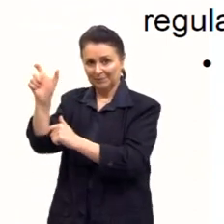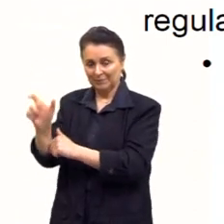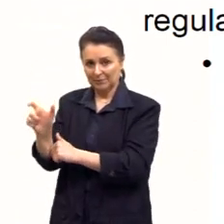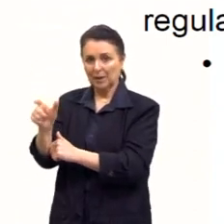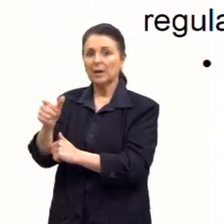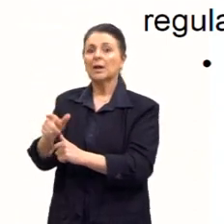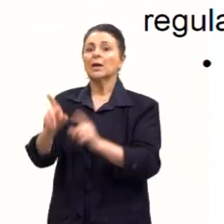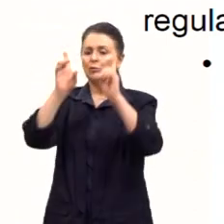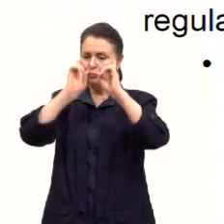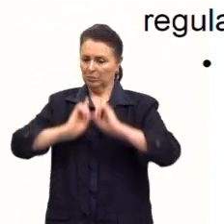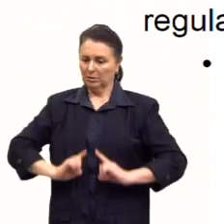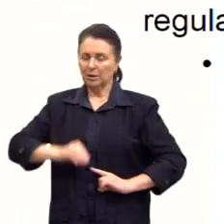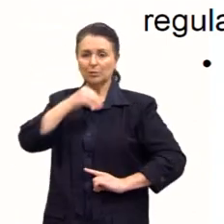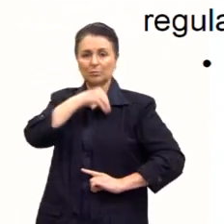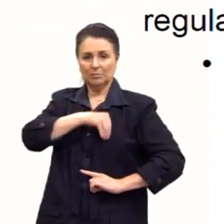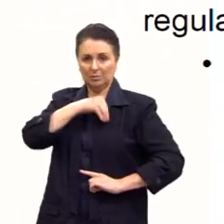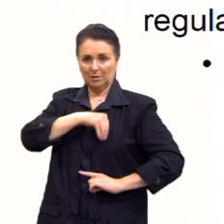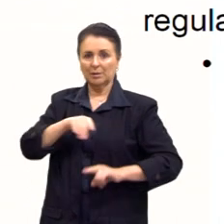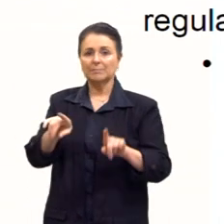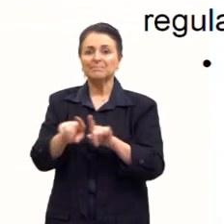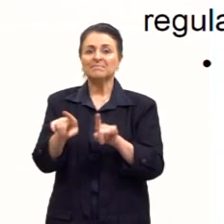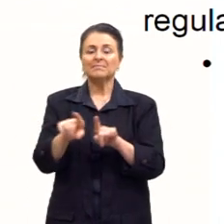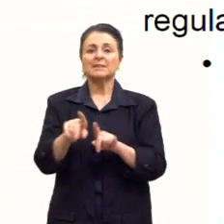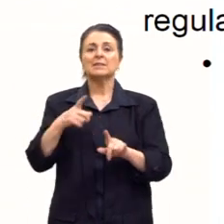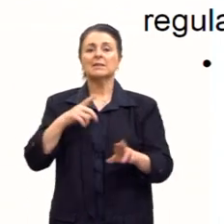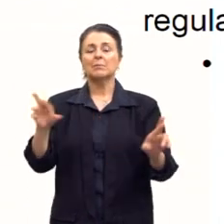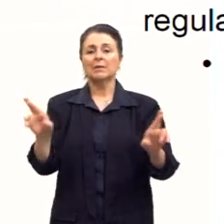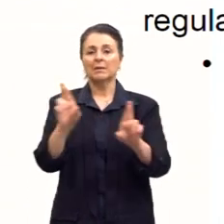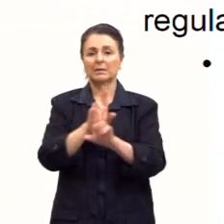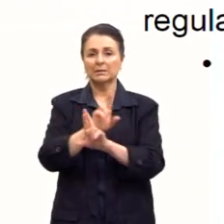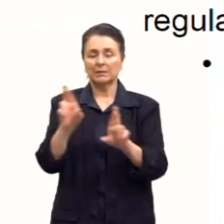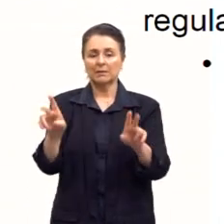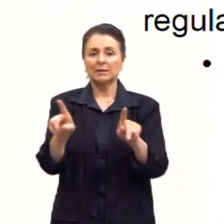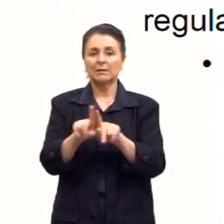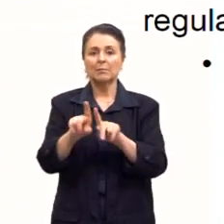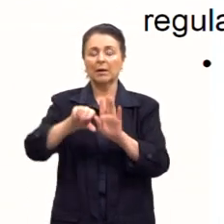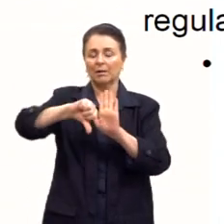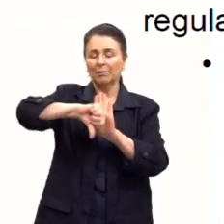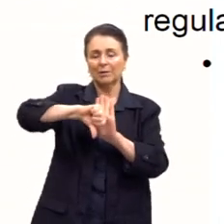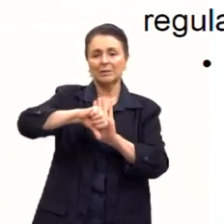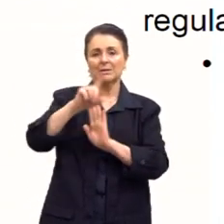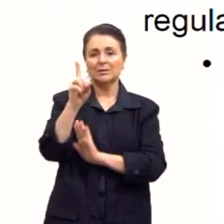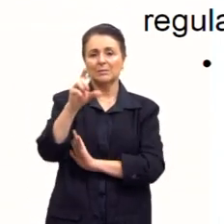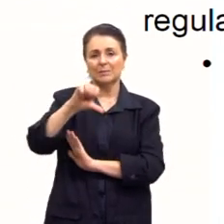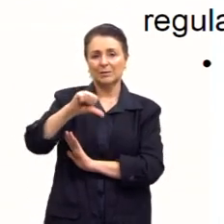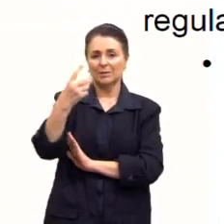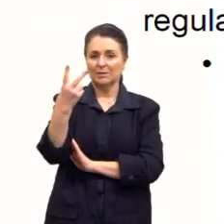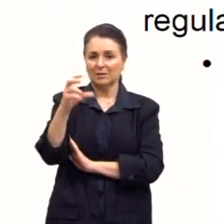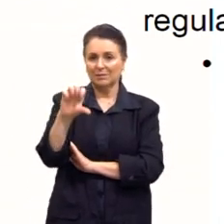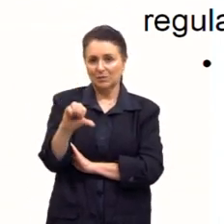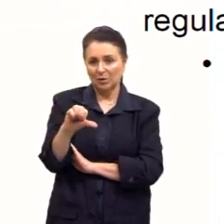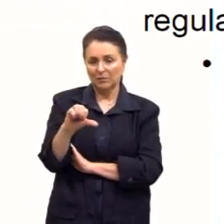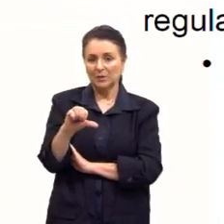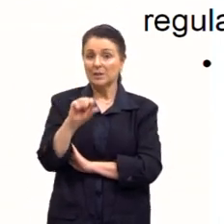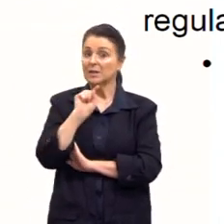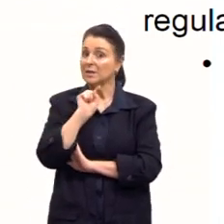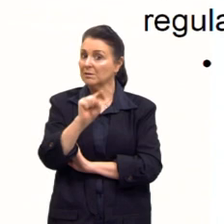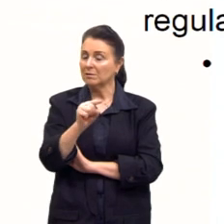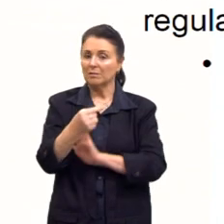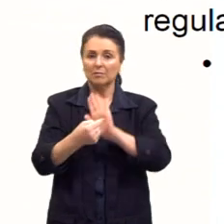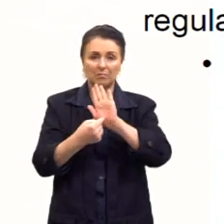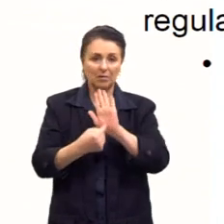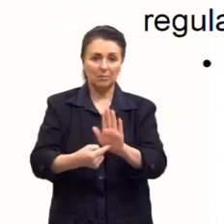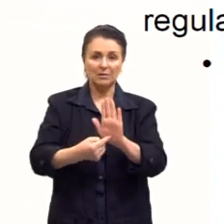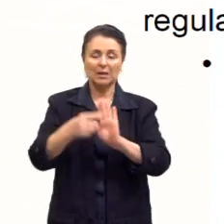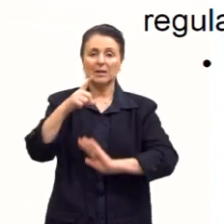E isso vai ter uma relação também com a crise de 29. E a crise de 29 vai mostrar que